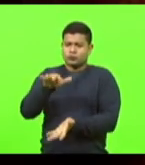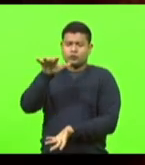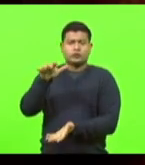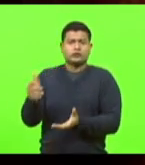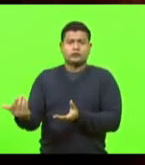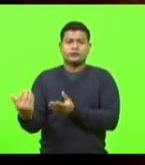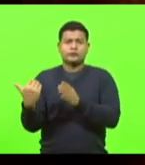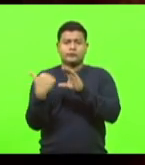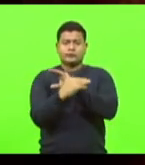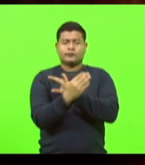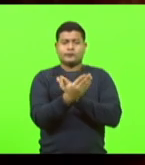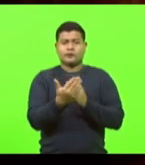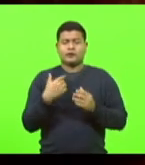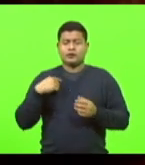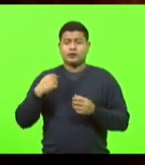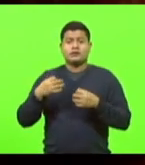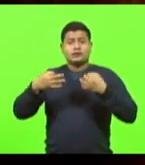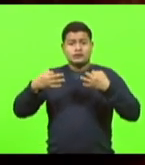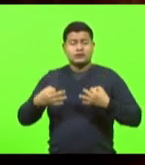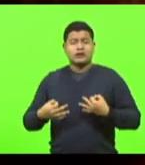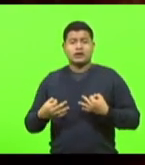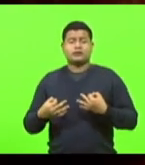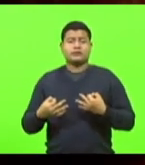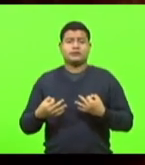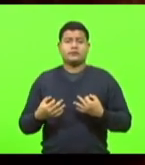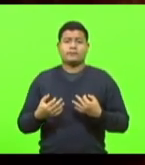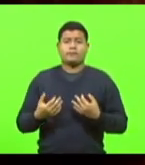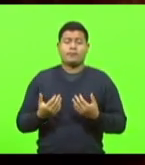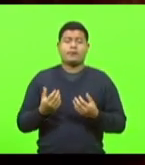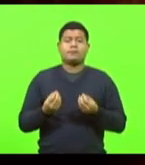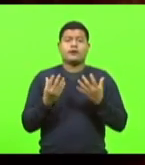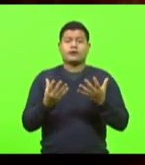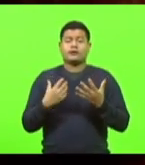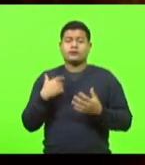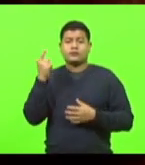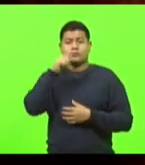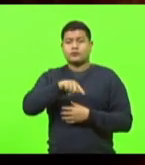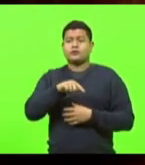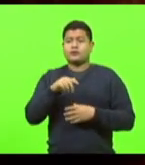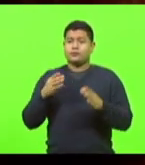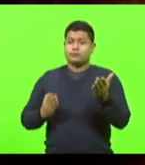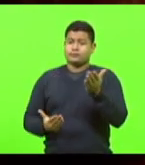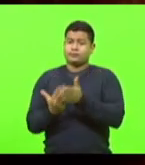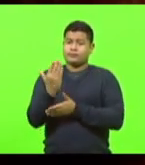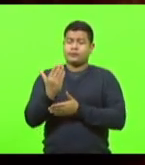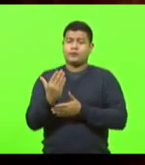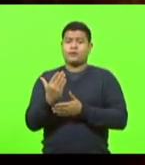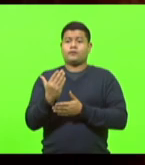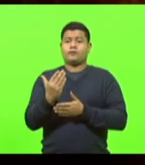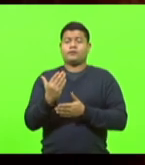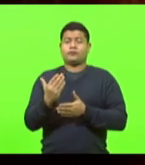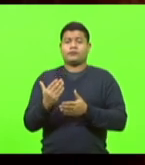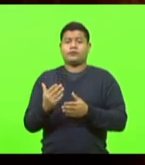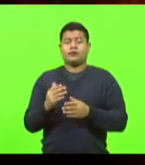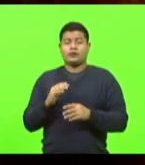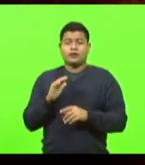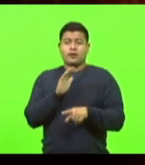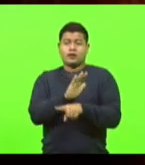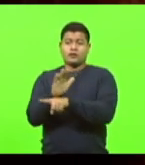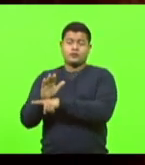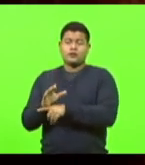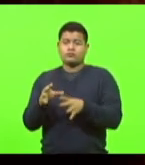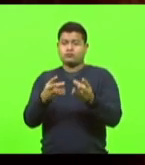aprovado para normalização e resgate de muitas categorias, como os